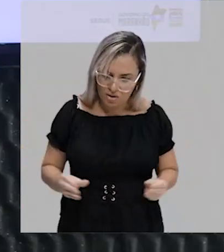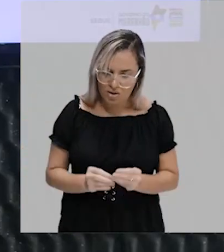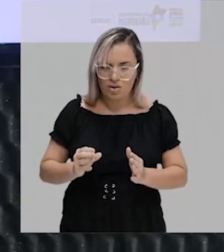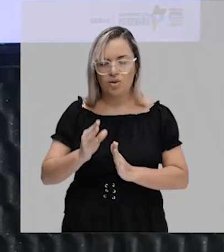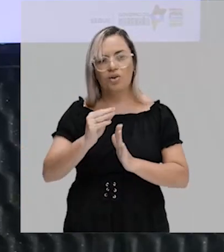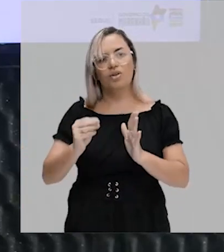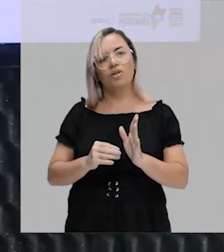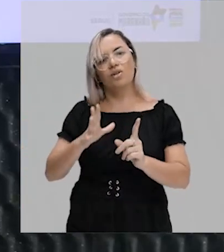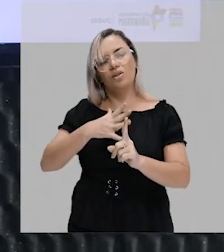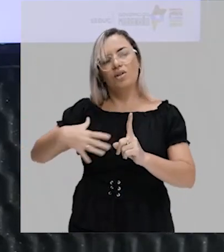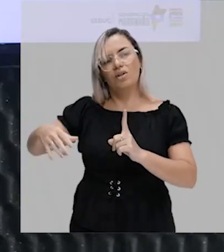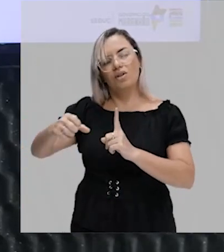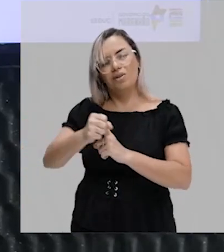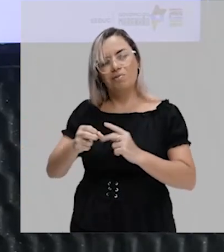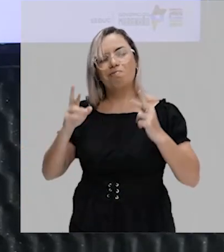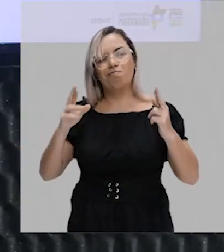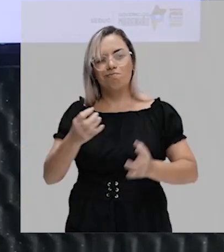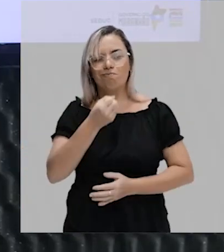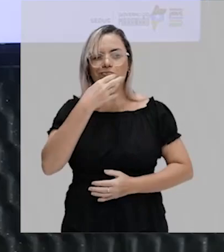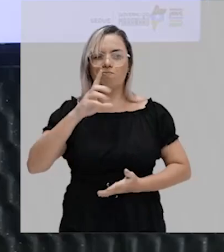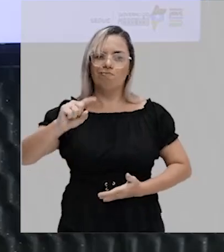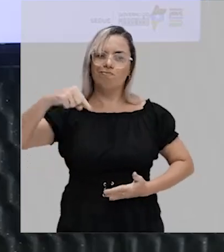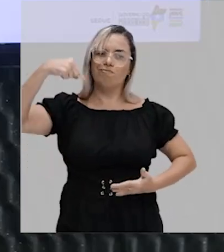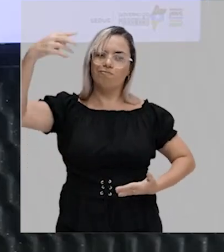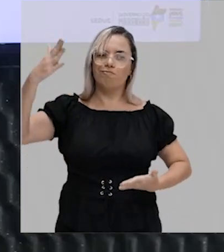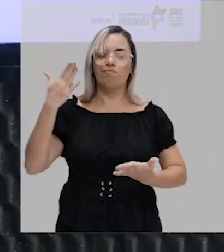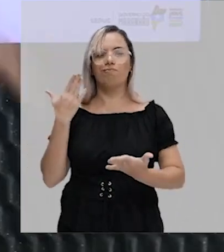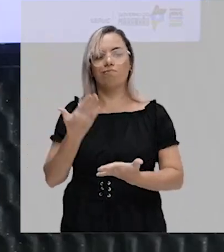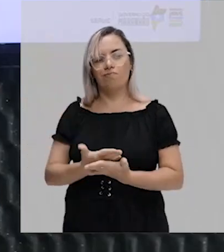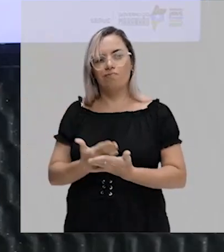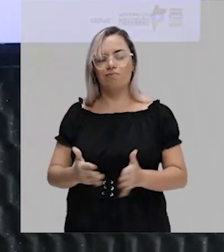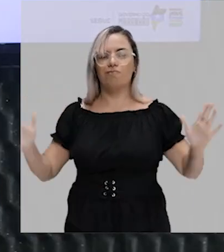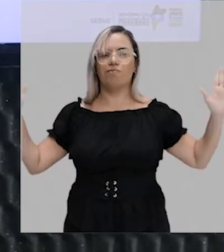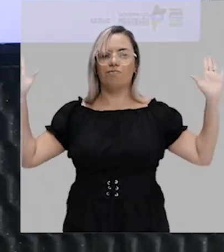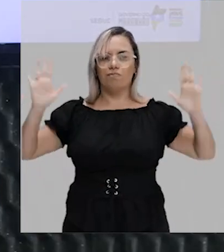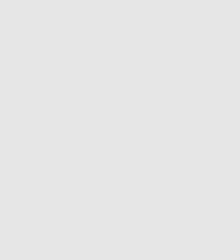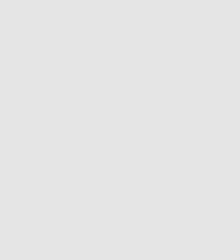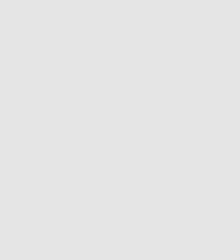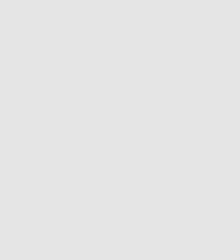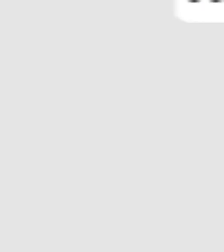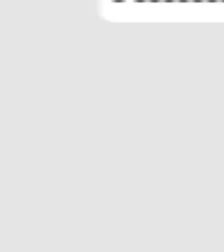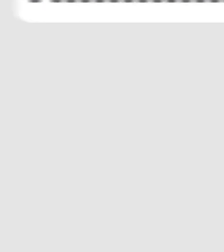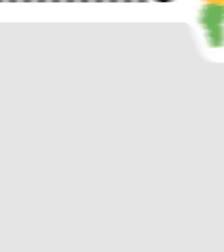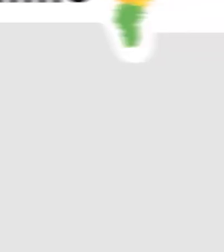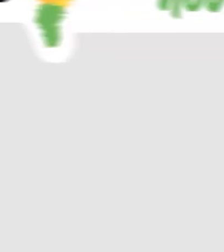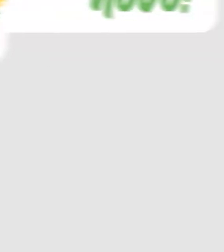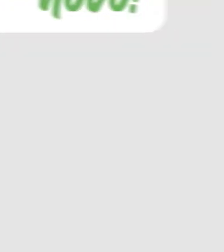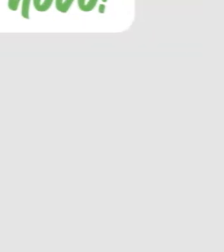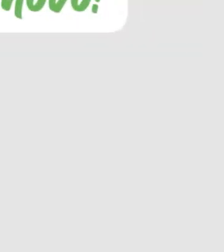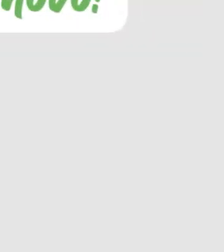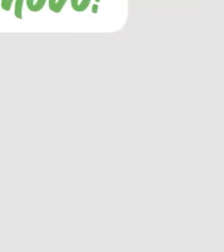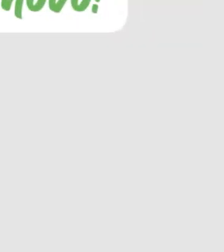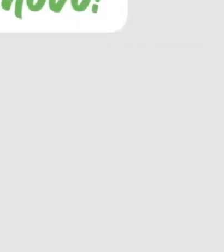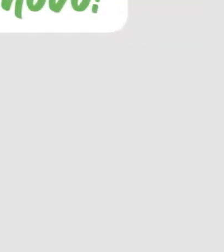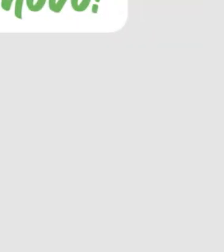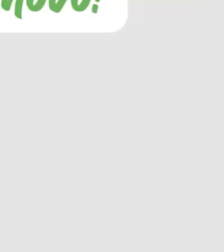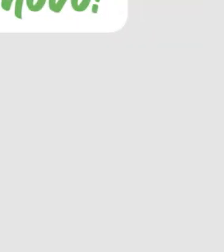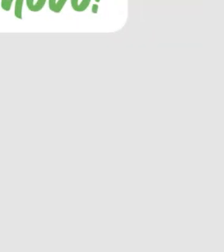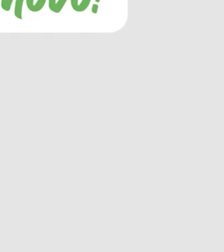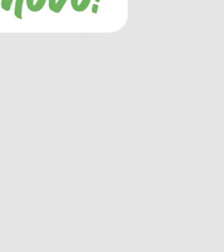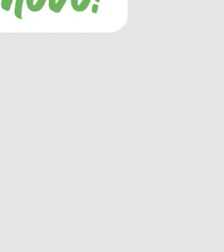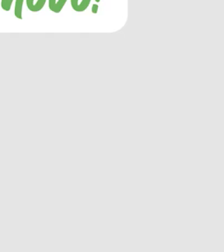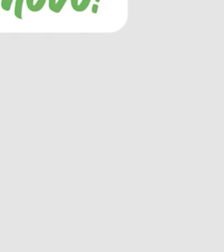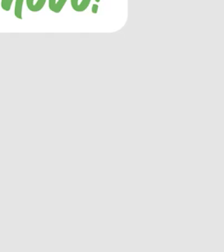sido boa para vocês, e a gente se vê numa próxima videoaula. Tchau, tchau. Tchau. Tchau. Tchau.